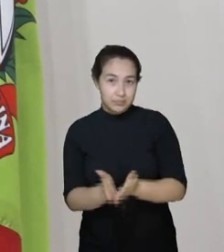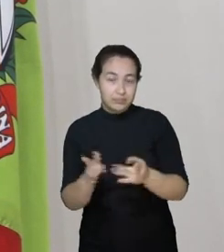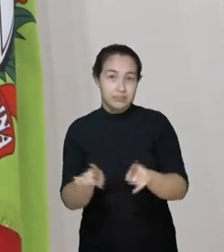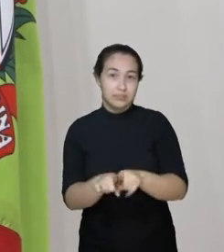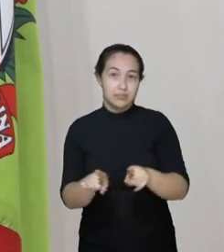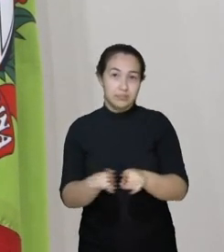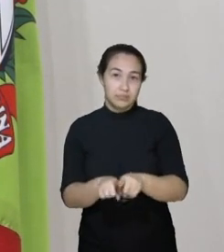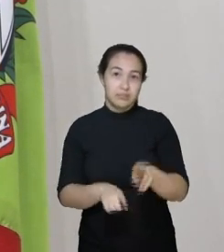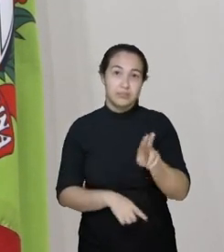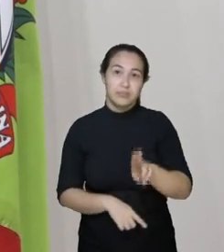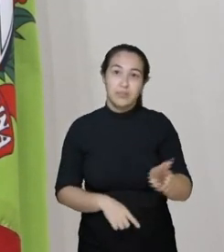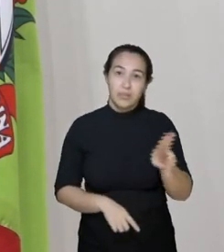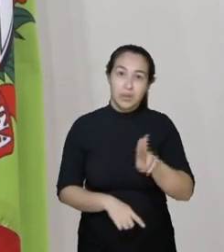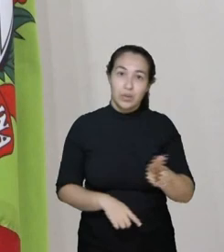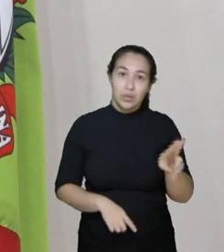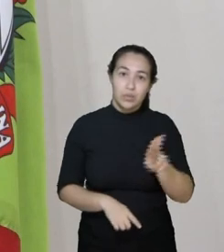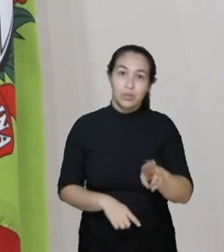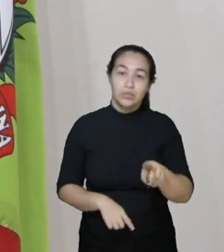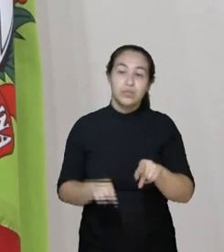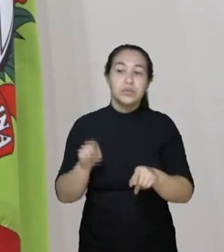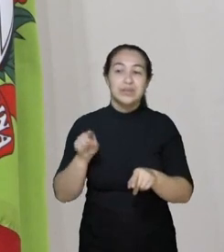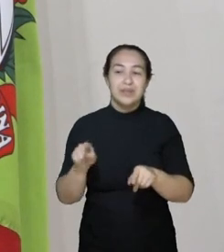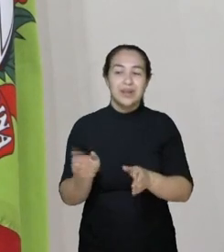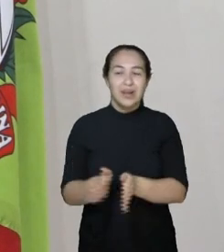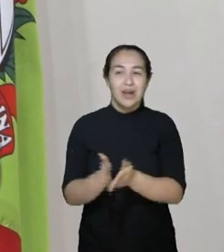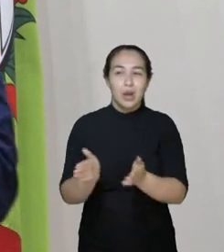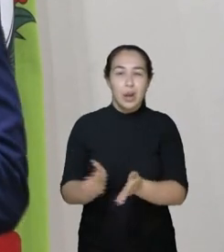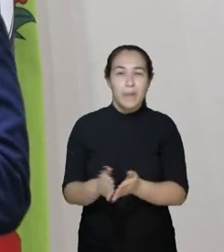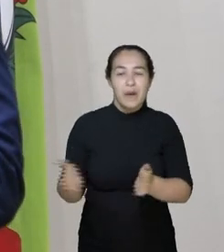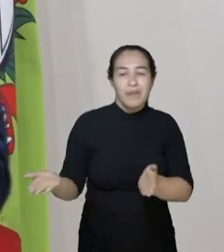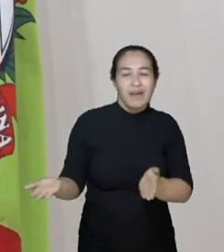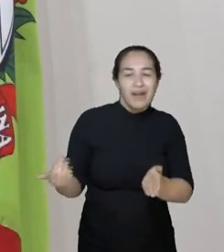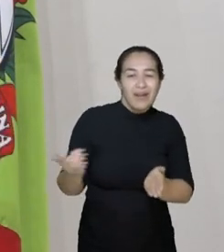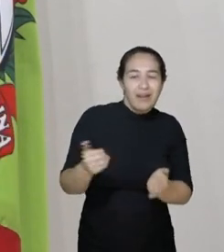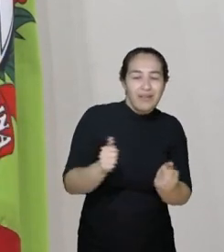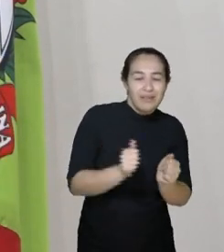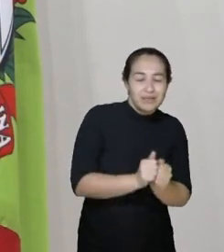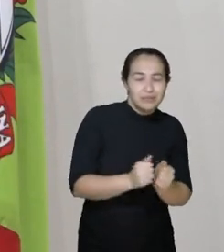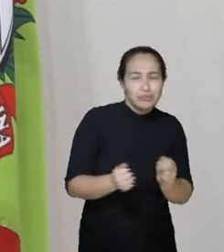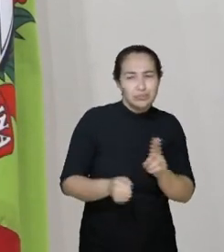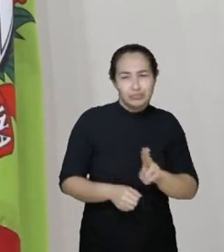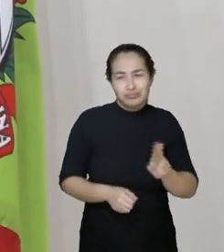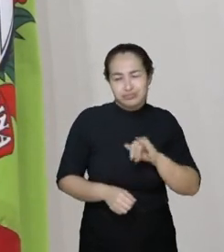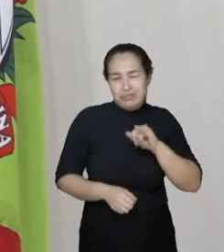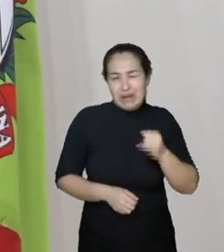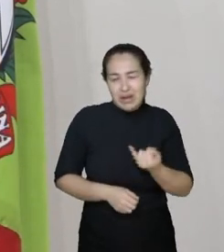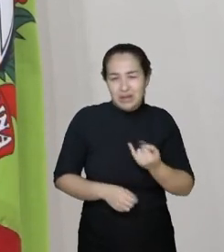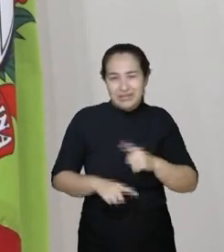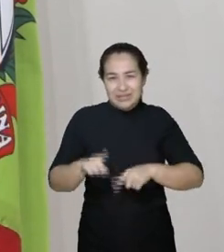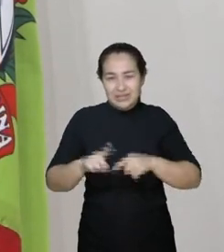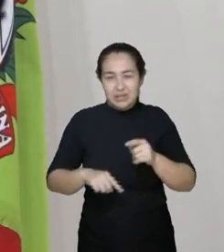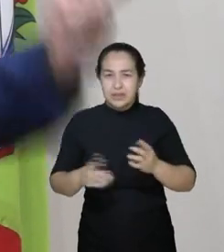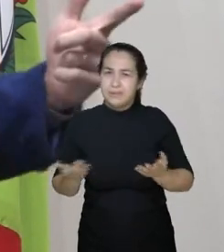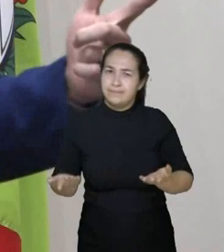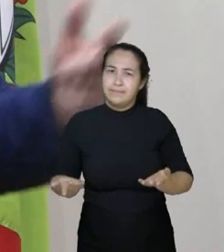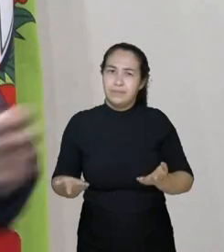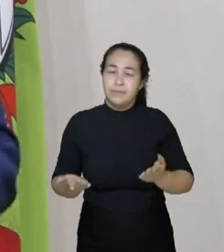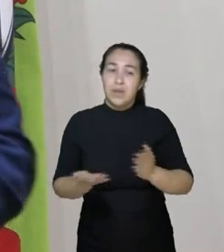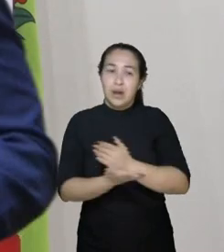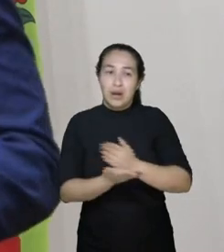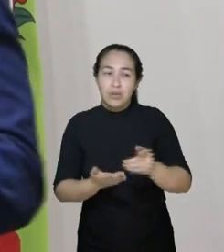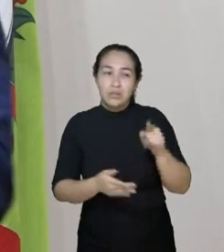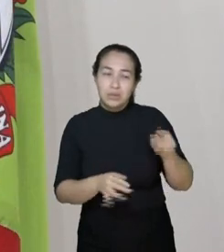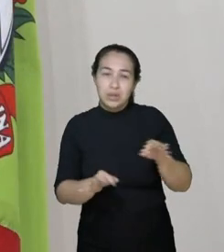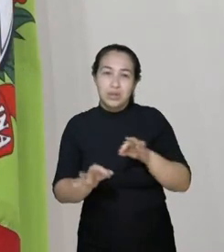quem usa os pobres. É por isso que vocês veem, gente, entidades e agentes da justiça